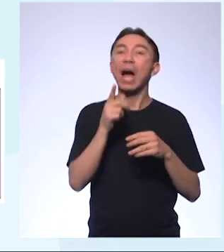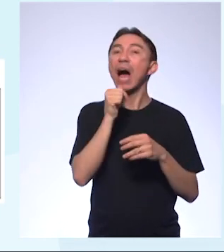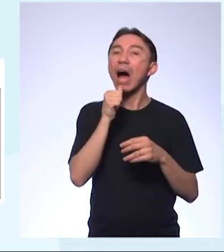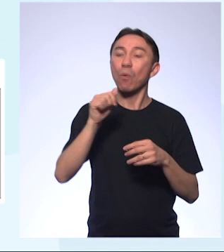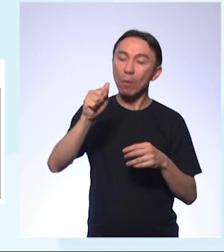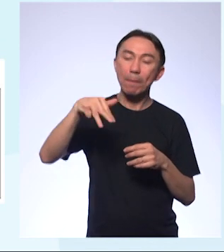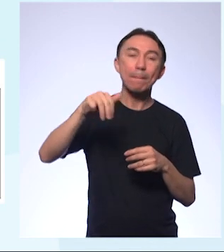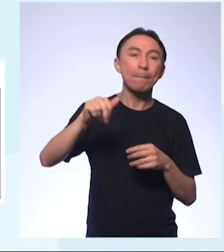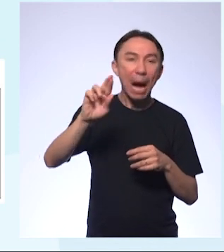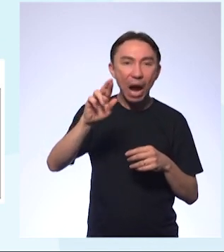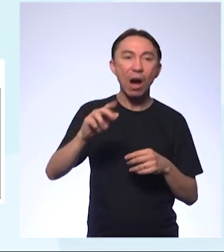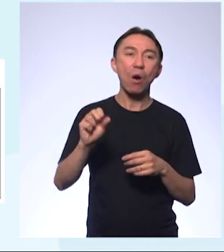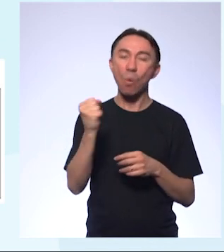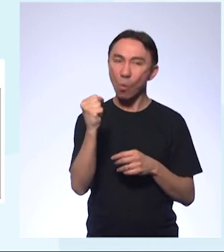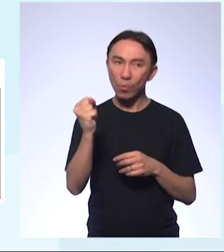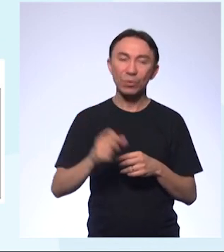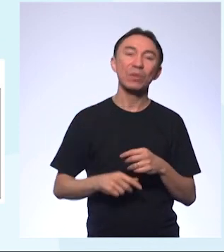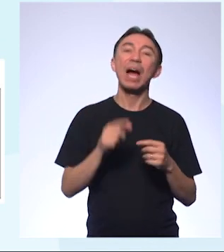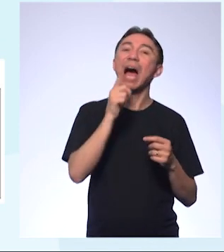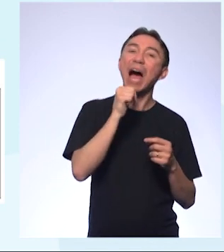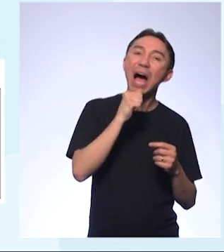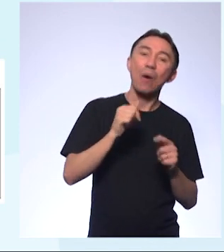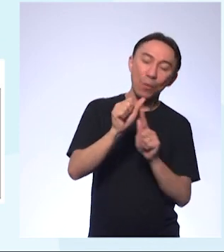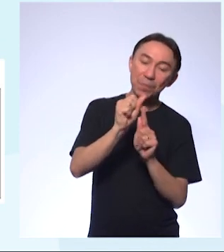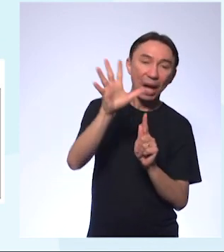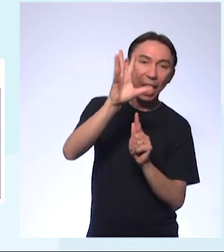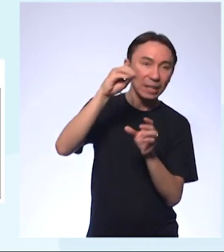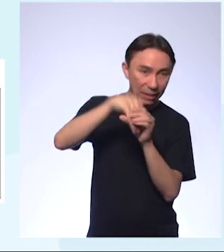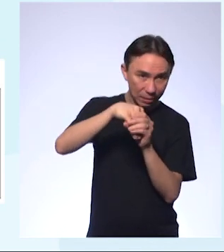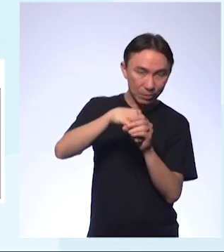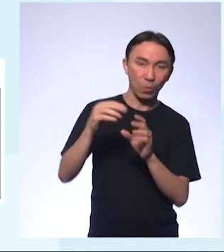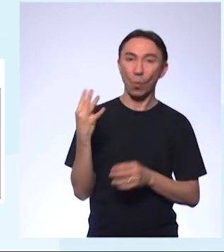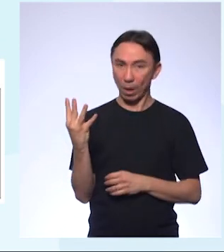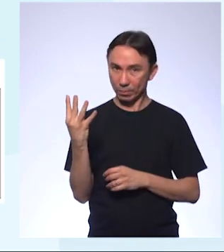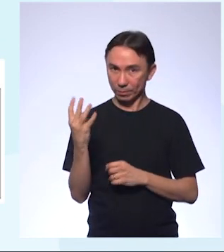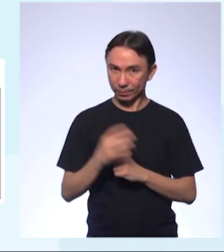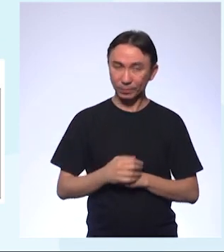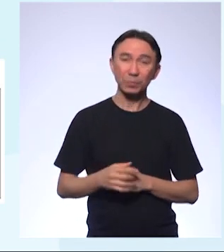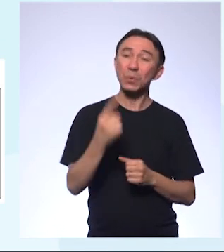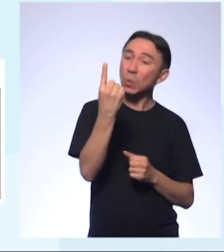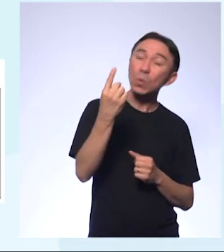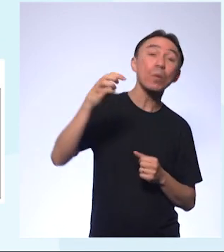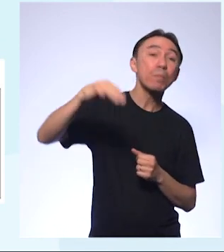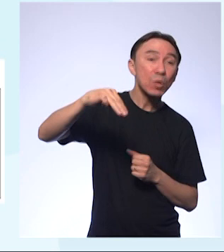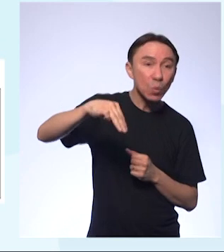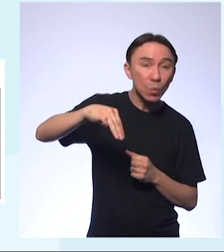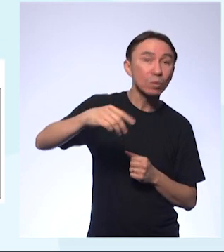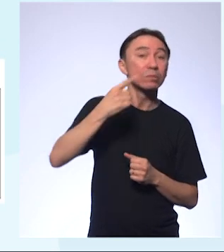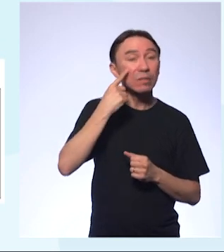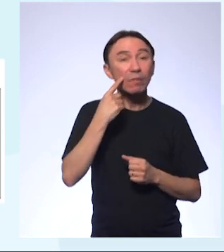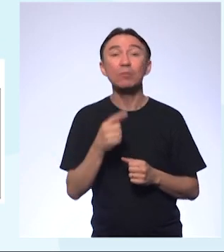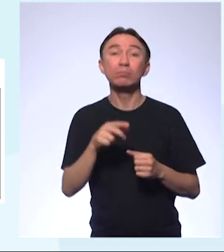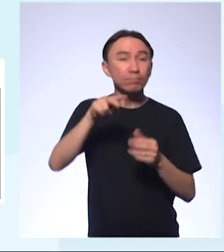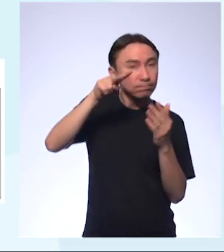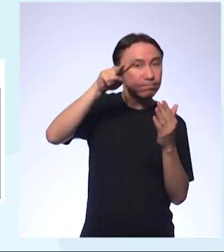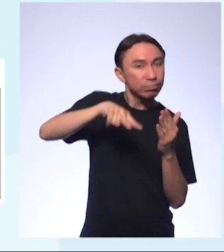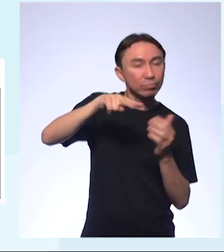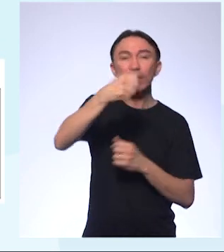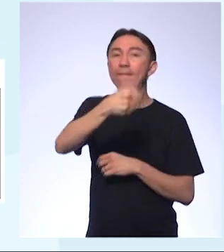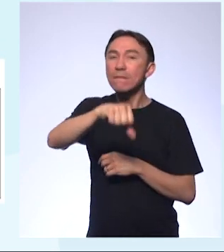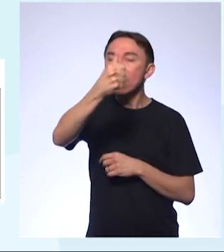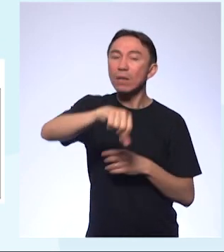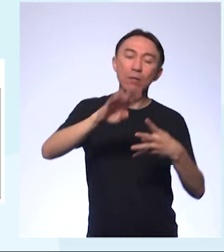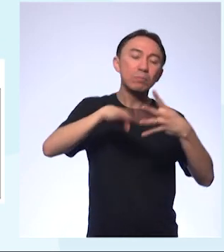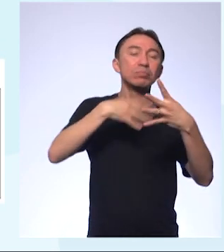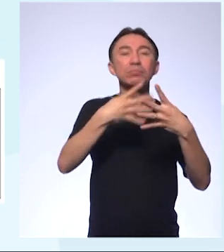água com gás 4. Eu vou pedir um minuto para vocês analisarem esses valores e a tabela e